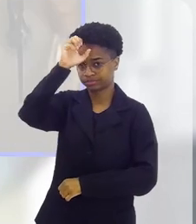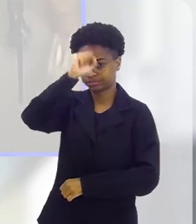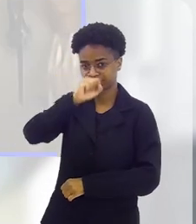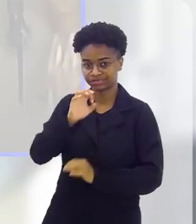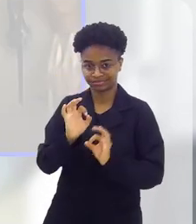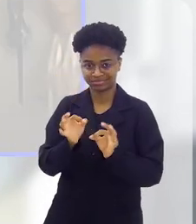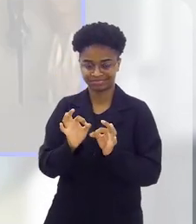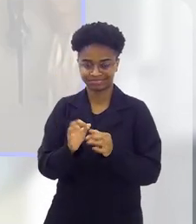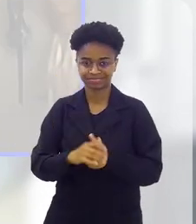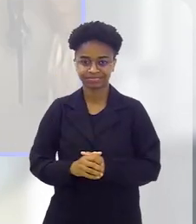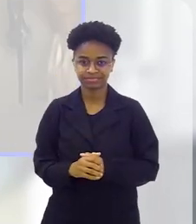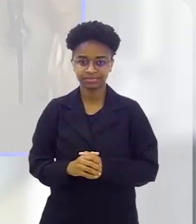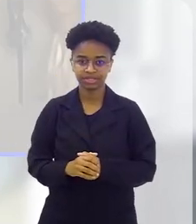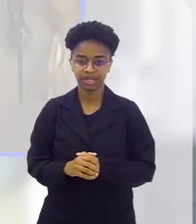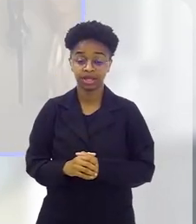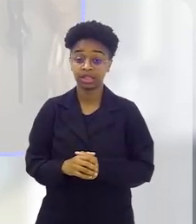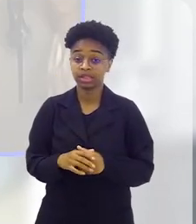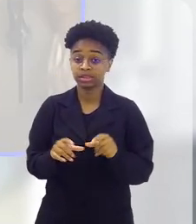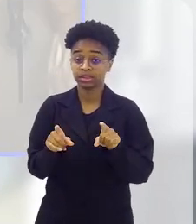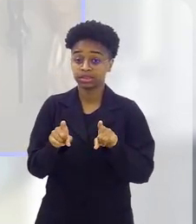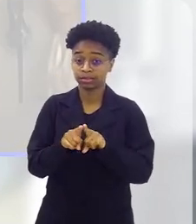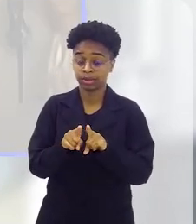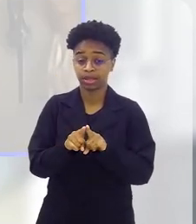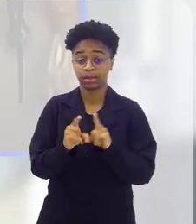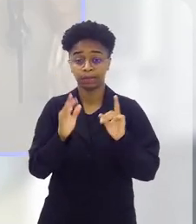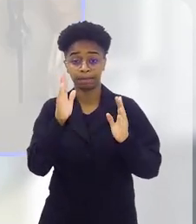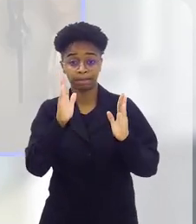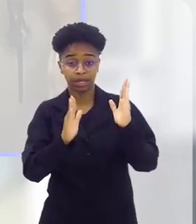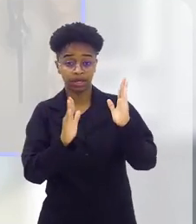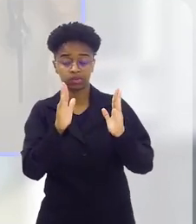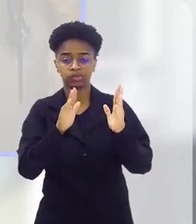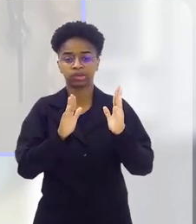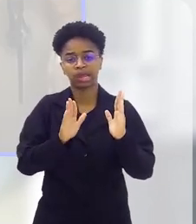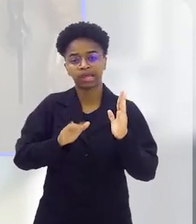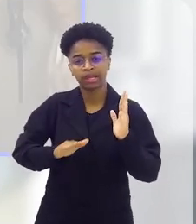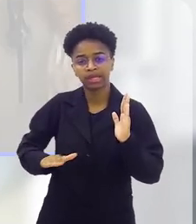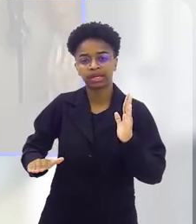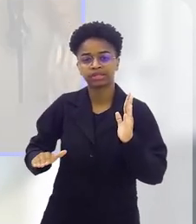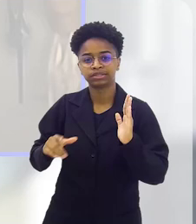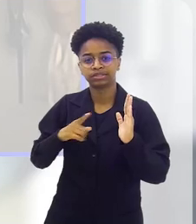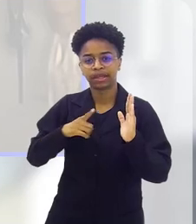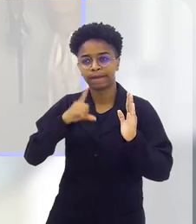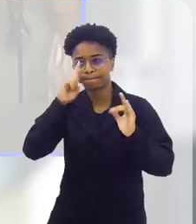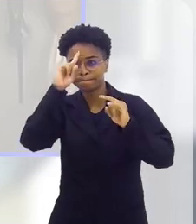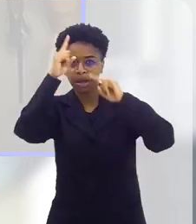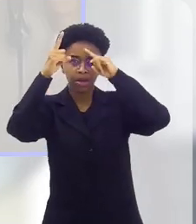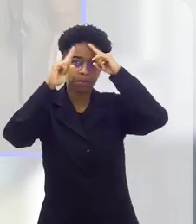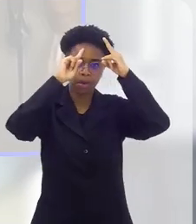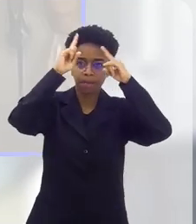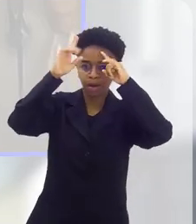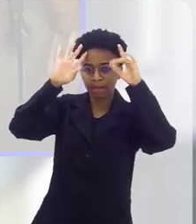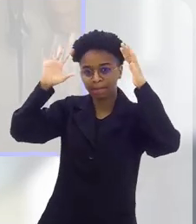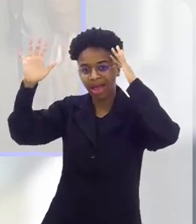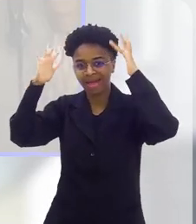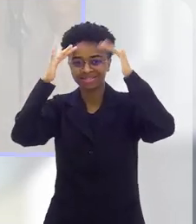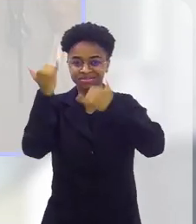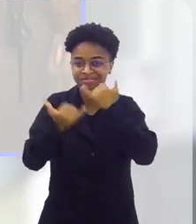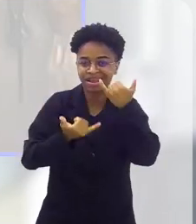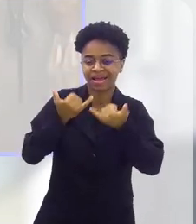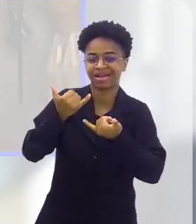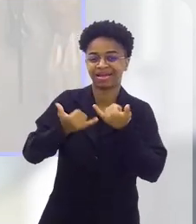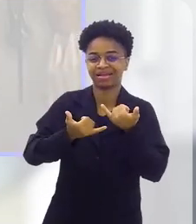aprendizado, sabe? Até, assim, na fase que a criança está com muita imaginação, nas